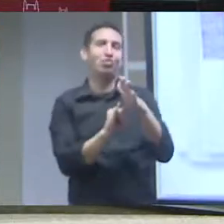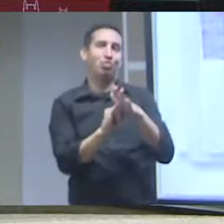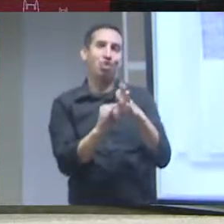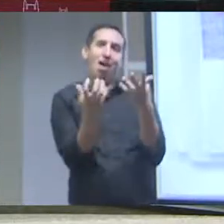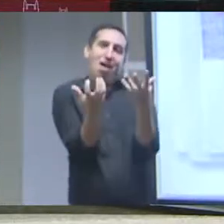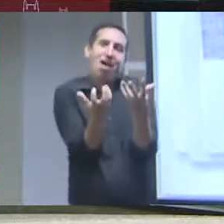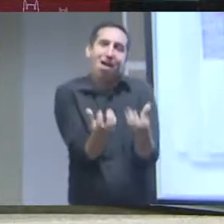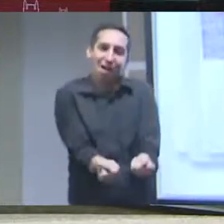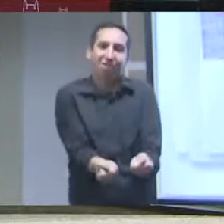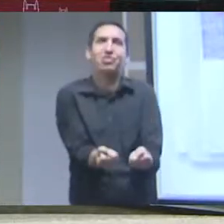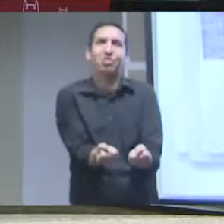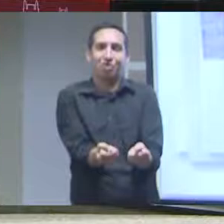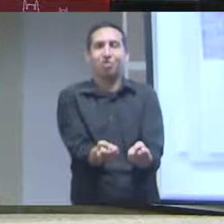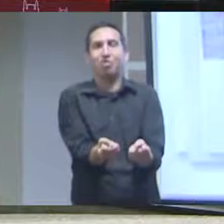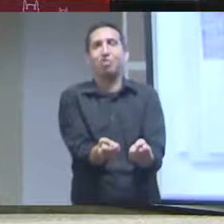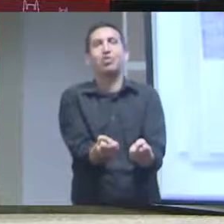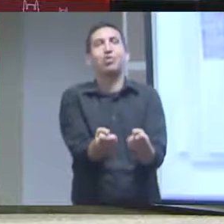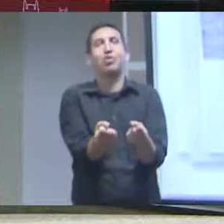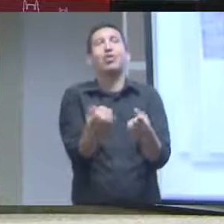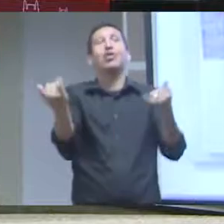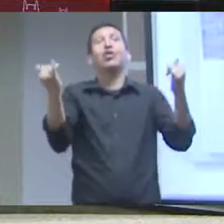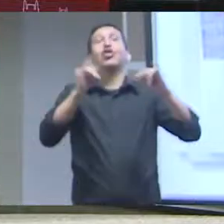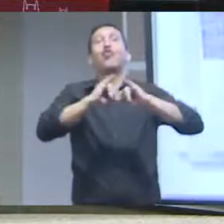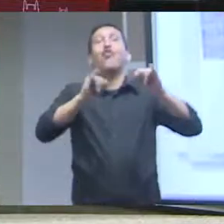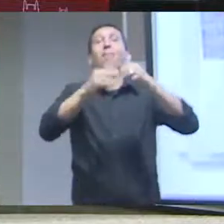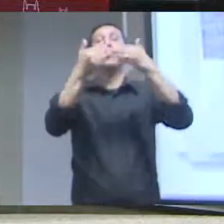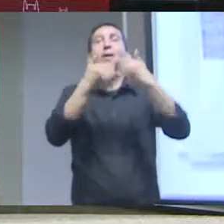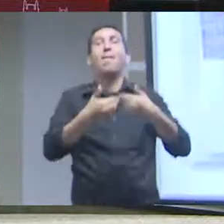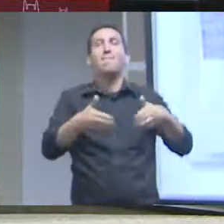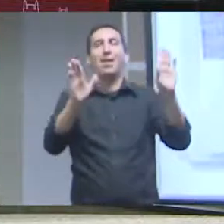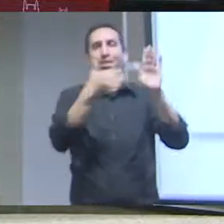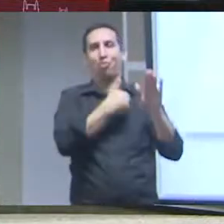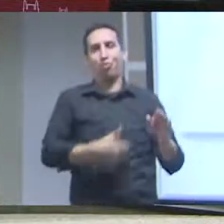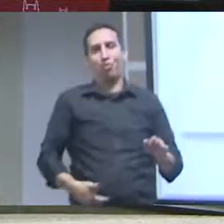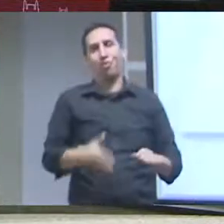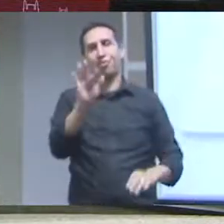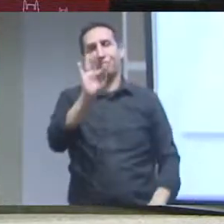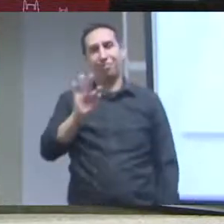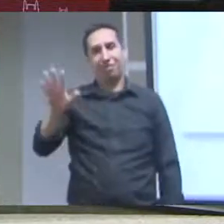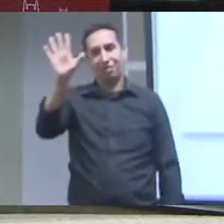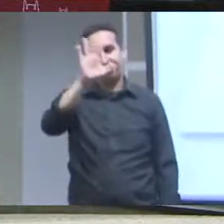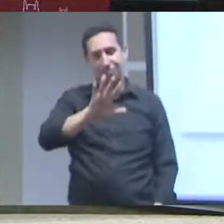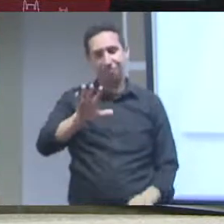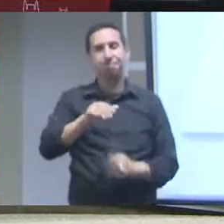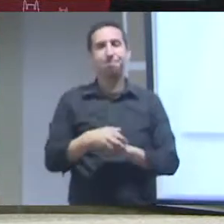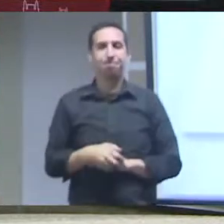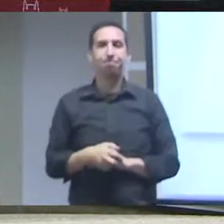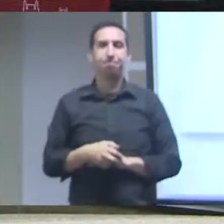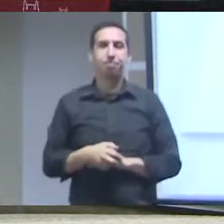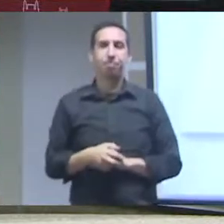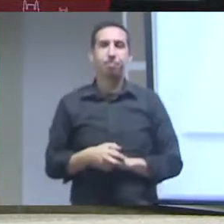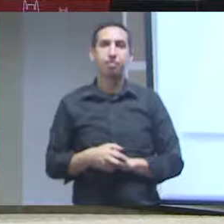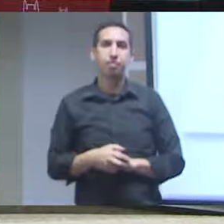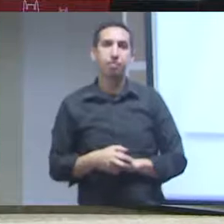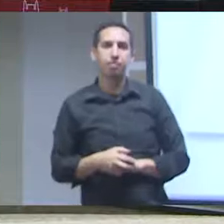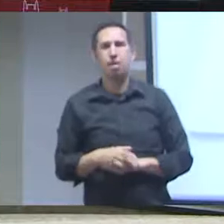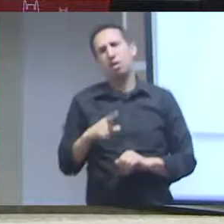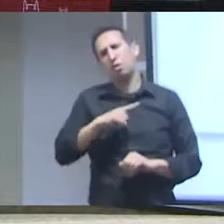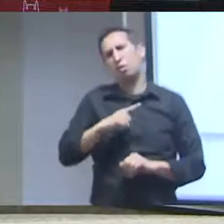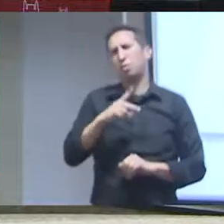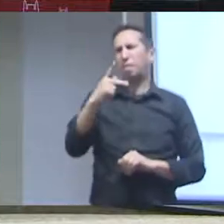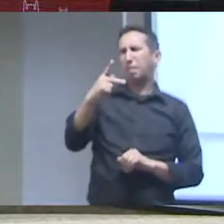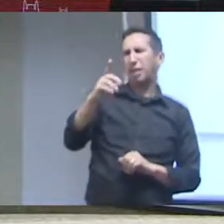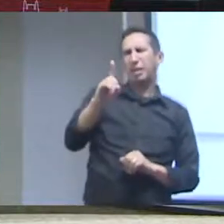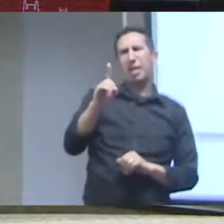Então a mesma ferramenta que foi criada para atender a diretoria de pesquisa foi adotada por toda a instituição para atender uma demanda